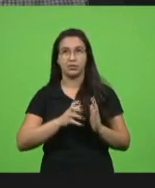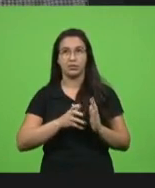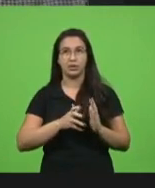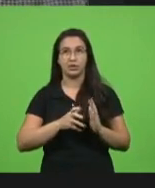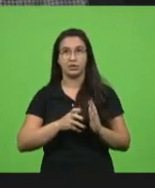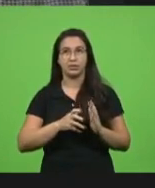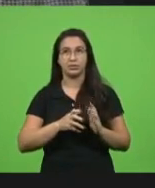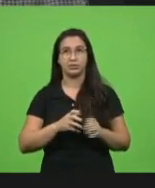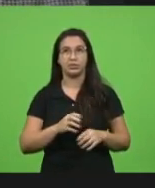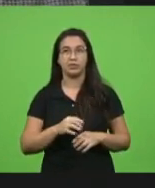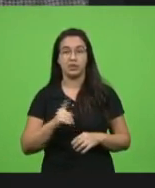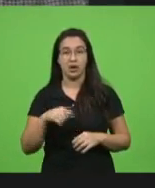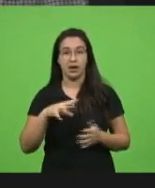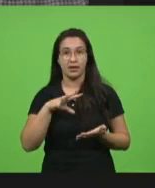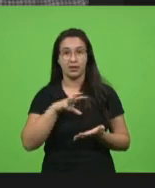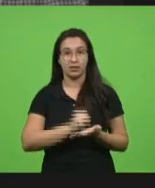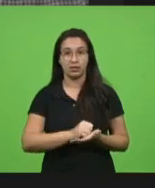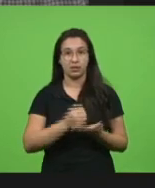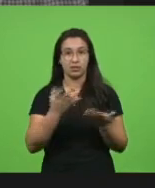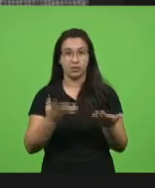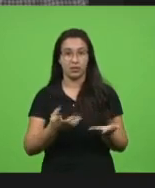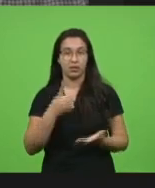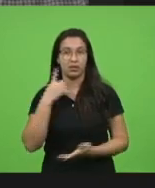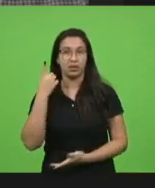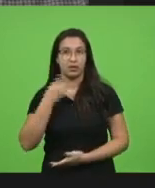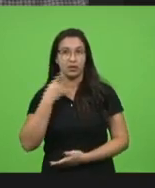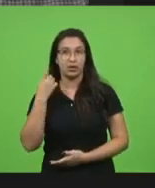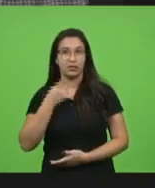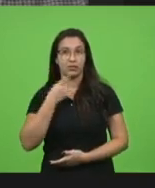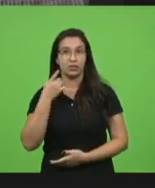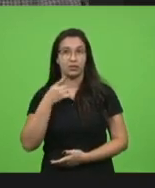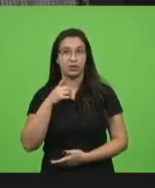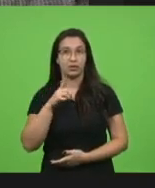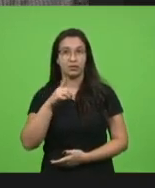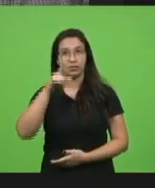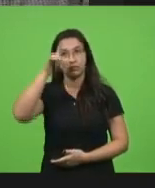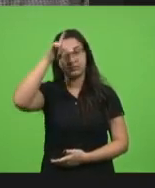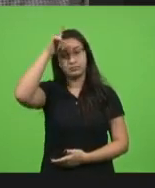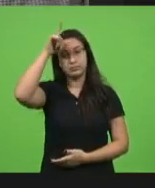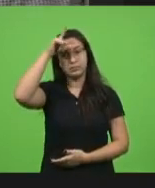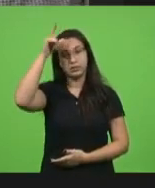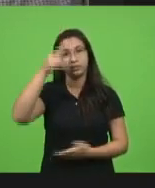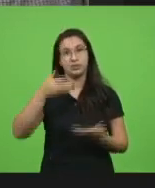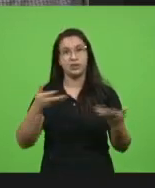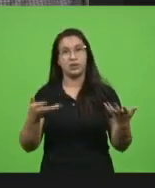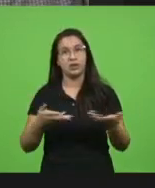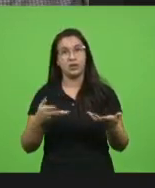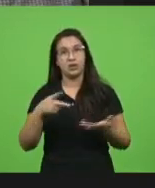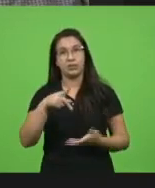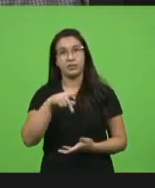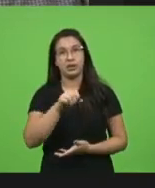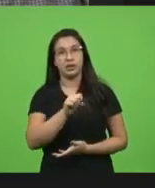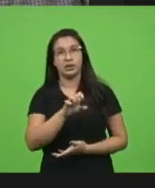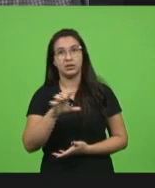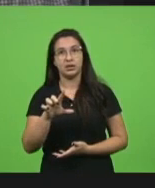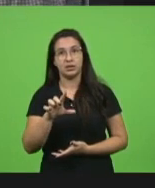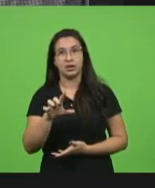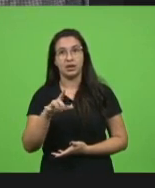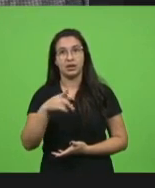nós temos aqui inscrito o deputado Lima também, então, com a palavra o PSL e IPL.